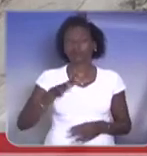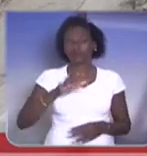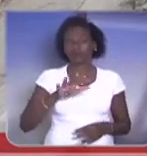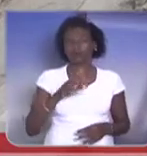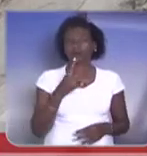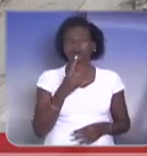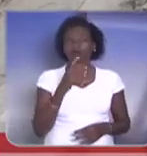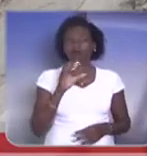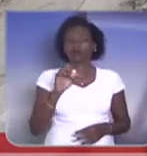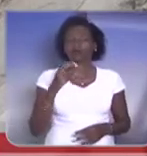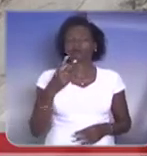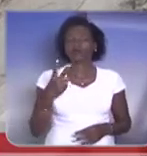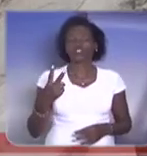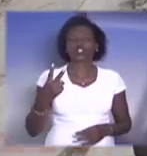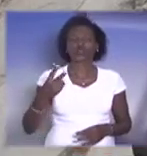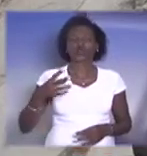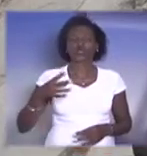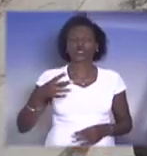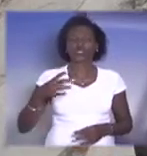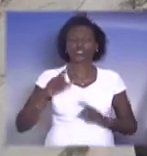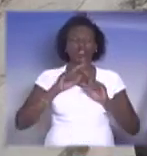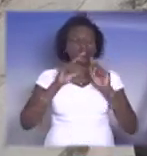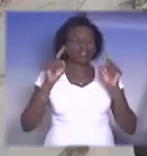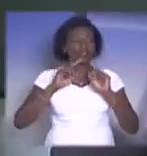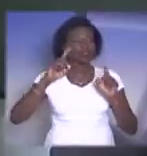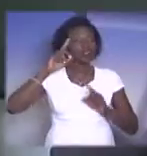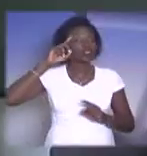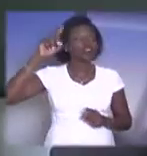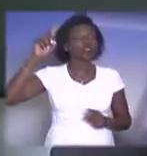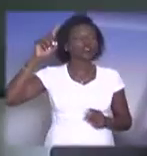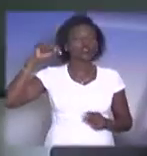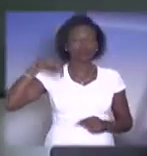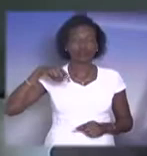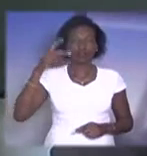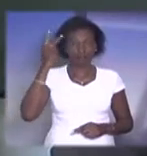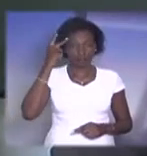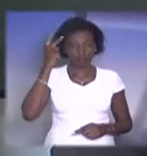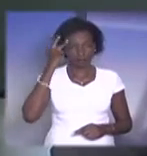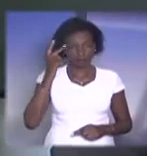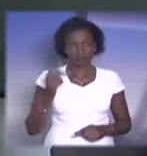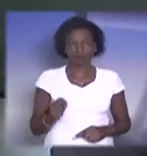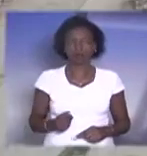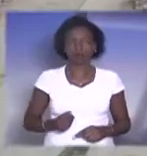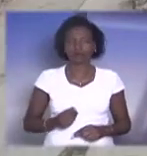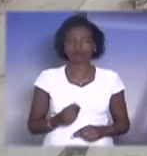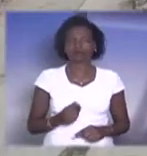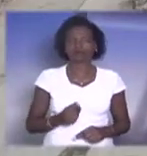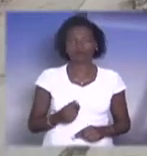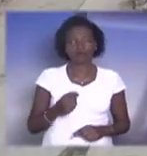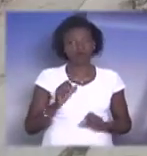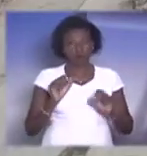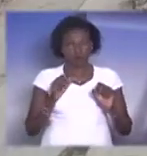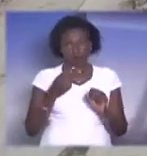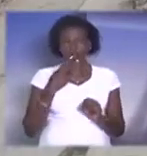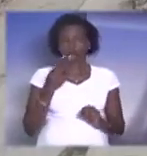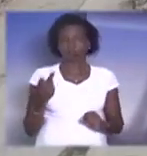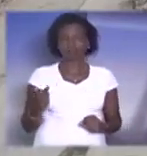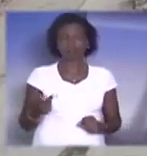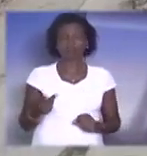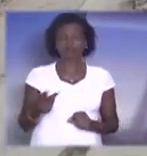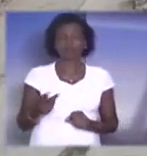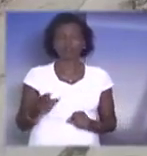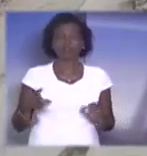102 denúncias por dia, isso na cidade de São Paulo ainda. E vejam, eu posso dizer aos senhores que, com a nossa